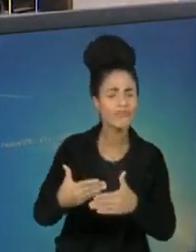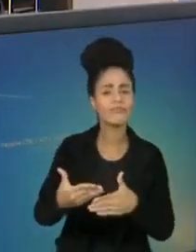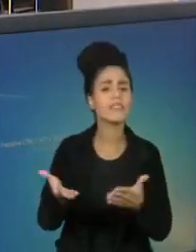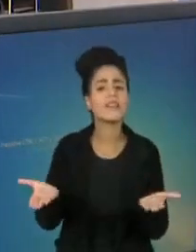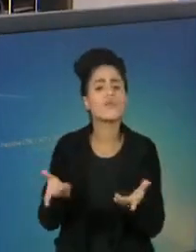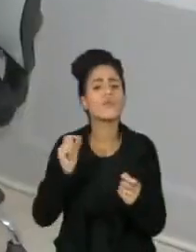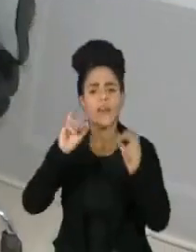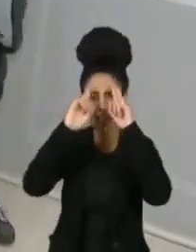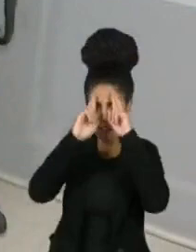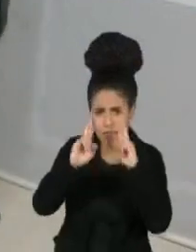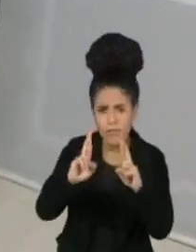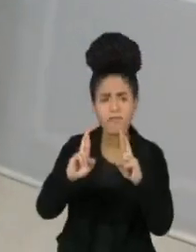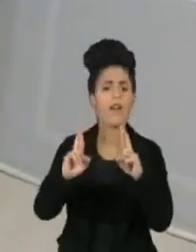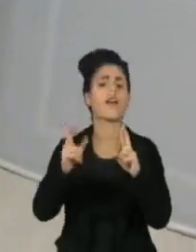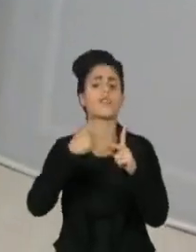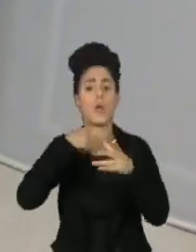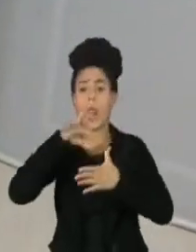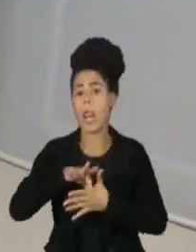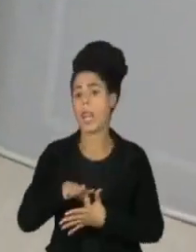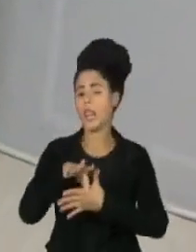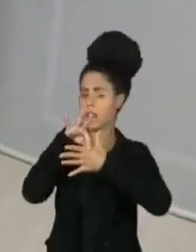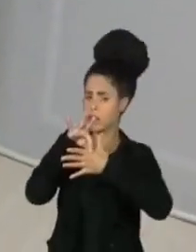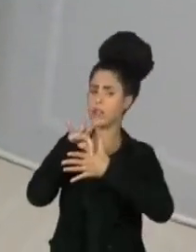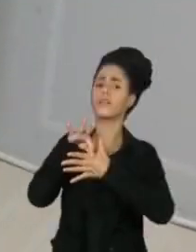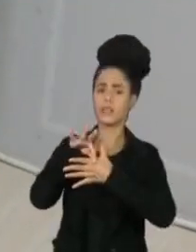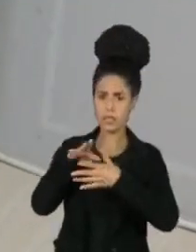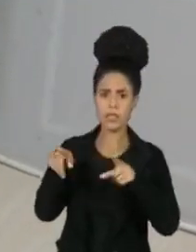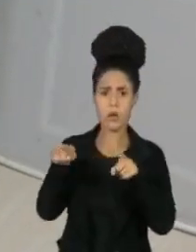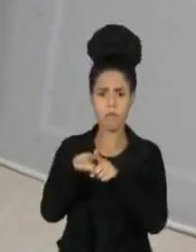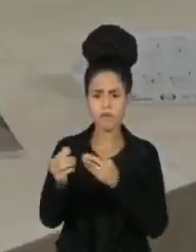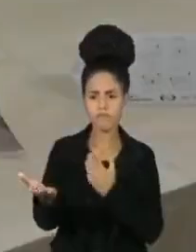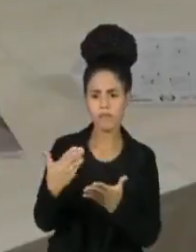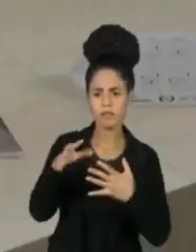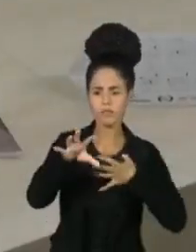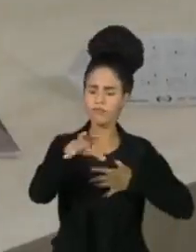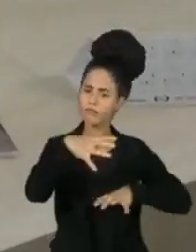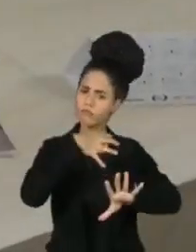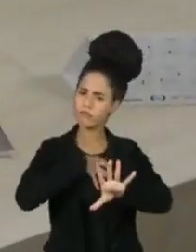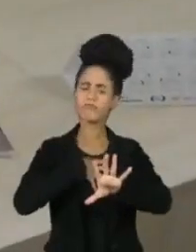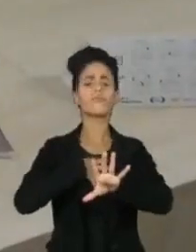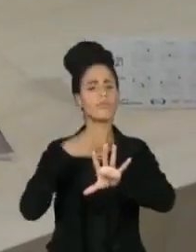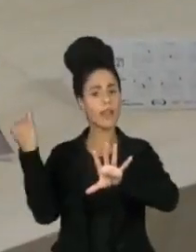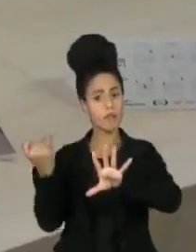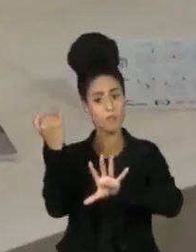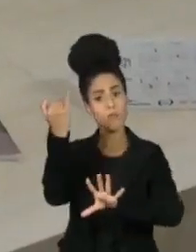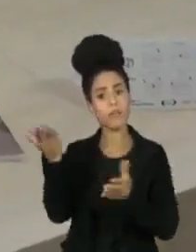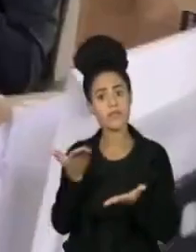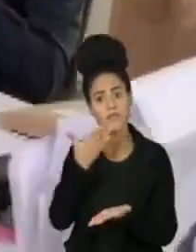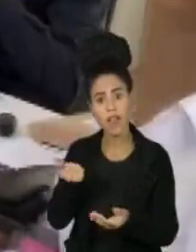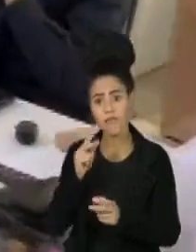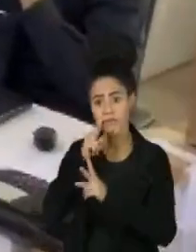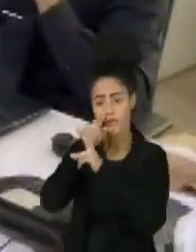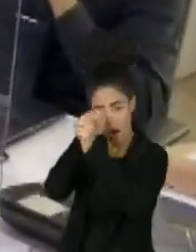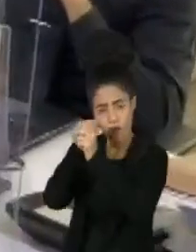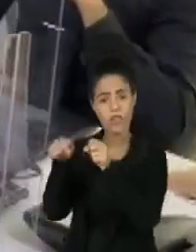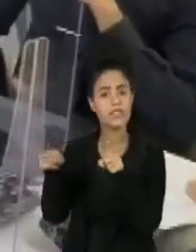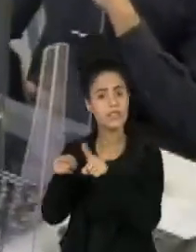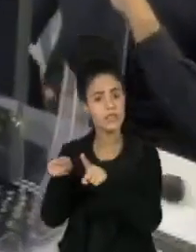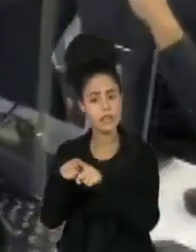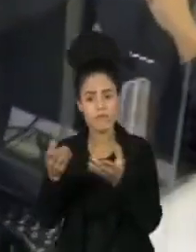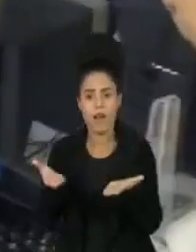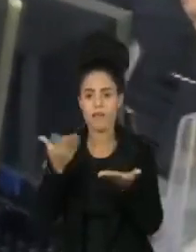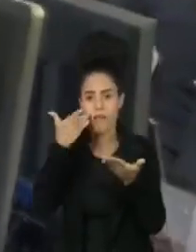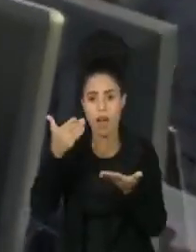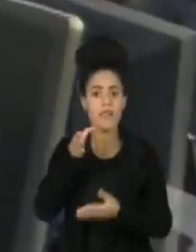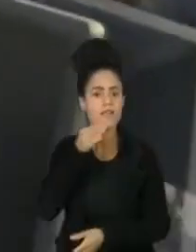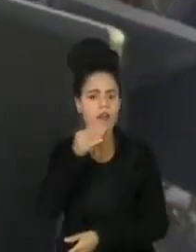respeito, da liderança, da proximidade, da empatia, ela se torna mais forte dentro do